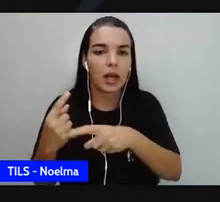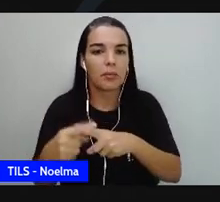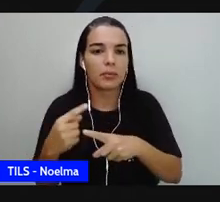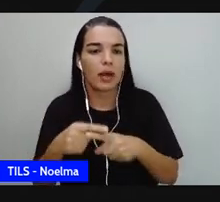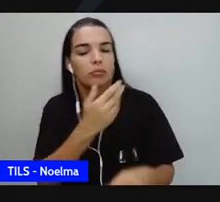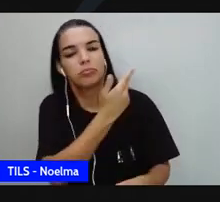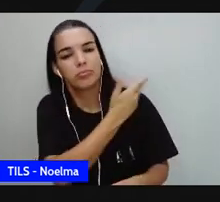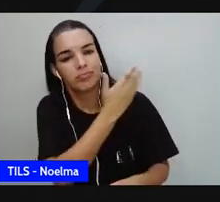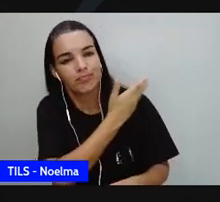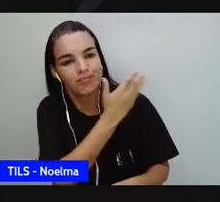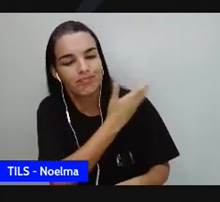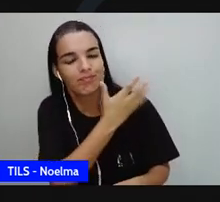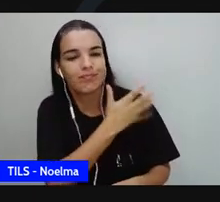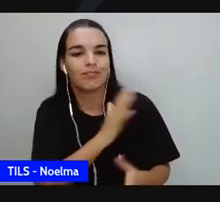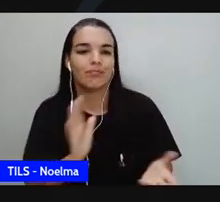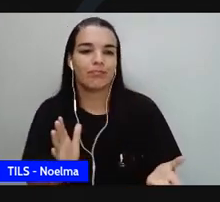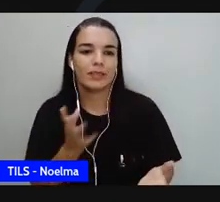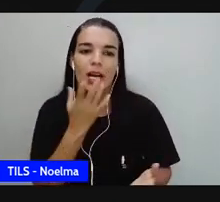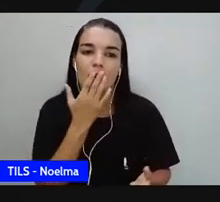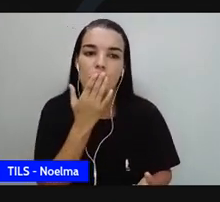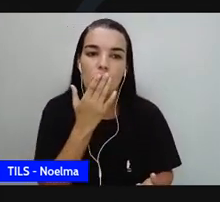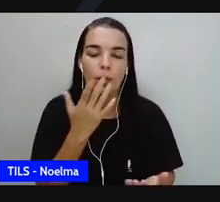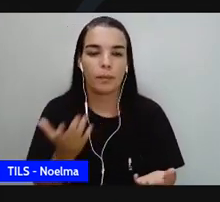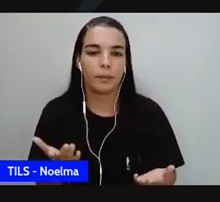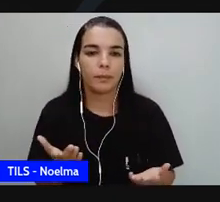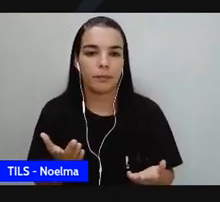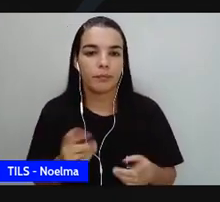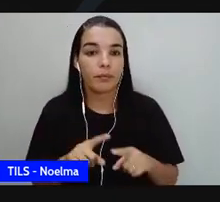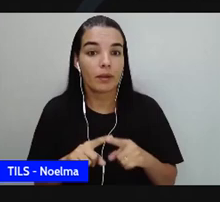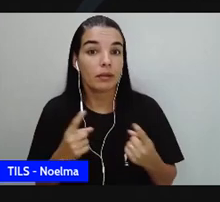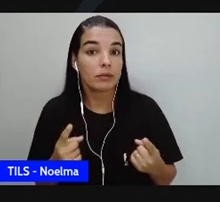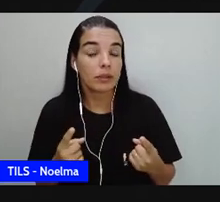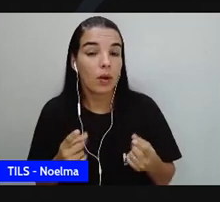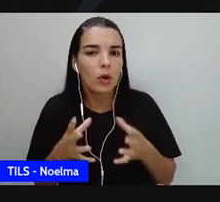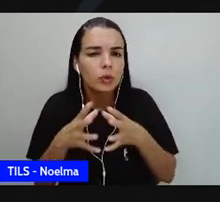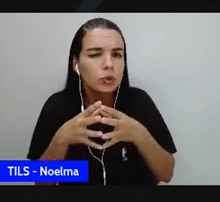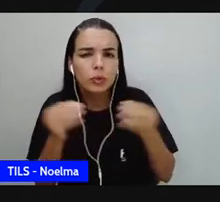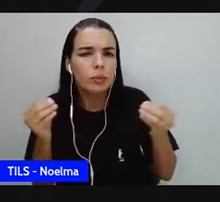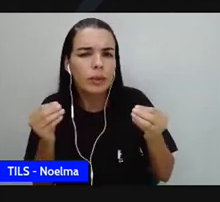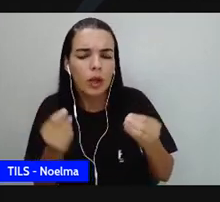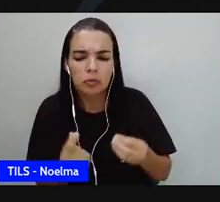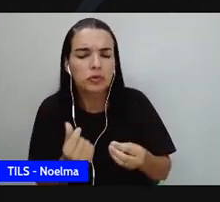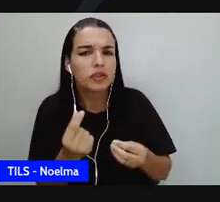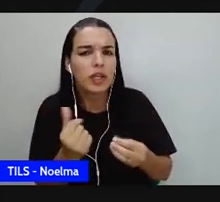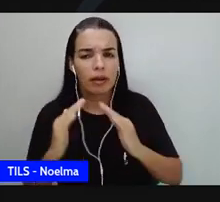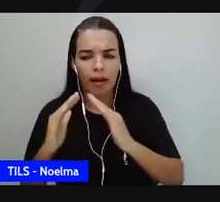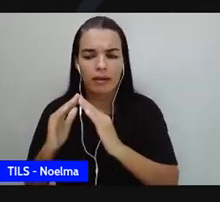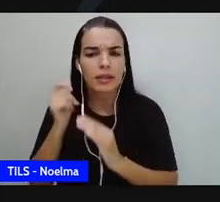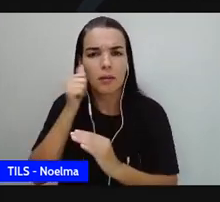ou racial. E, sumiu o dinheiro, a acusação